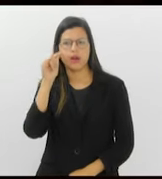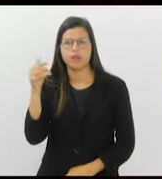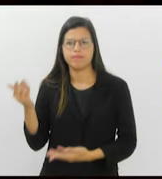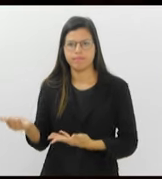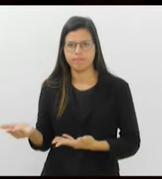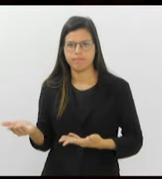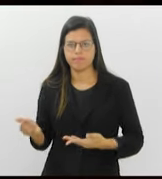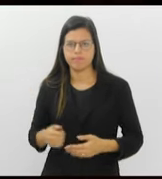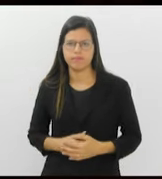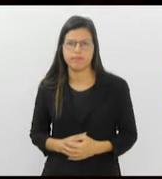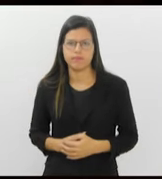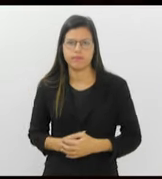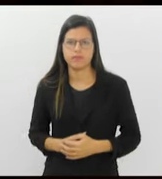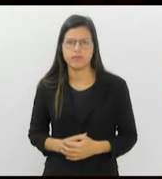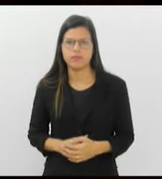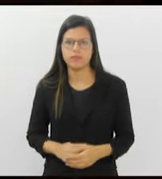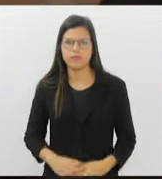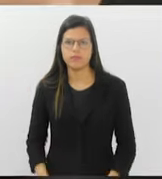outrasmulheres.